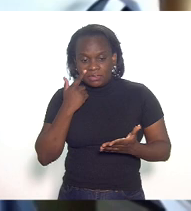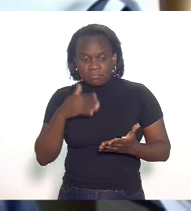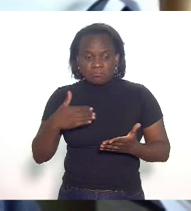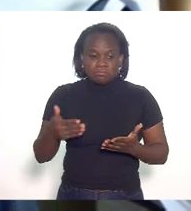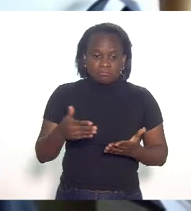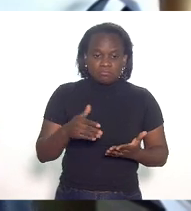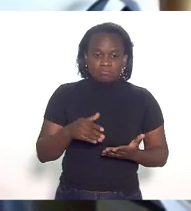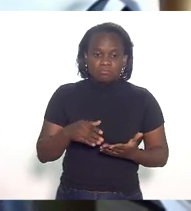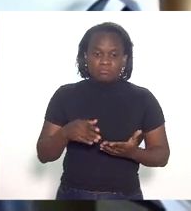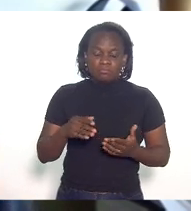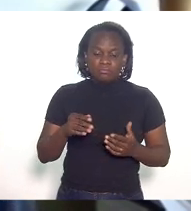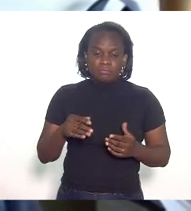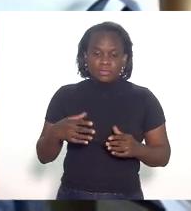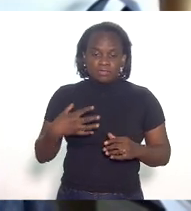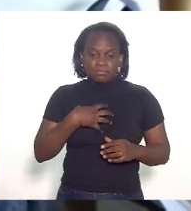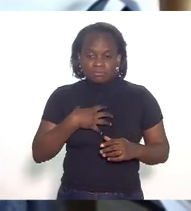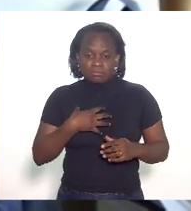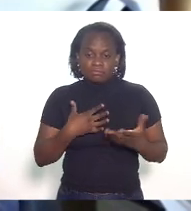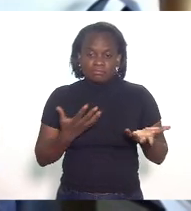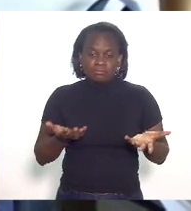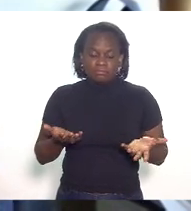de impacto